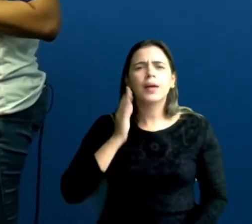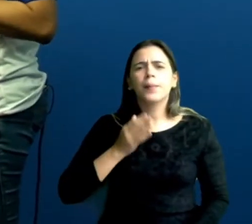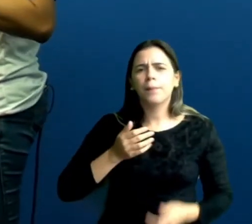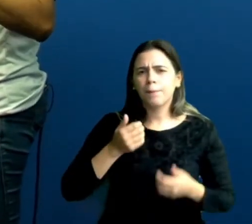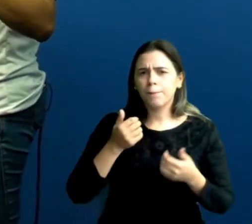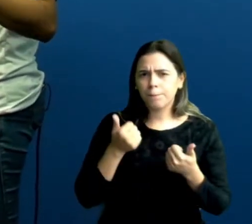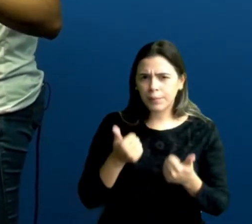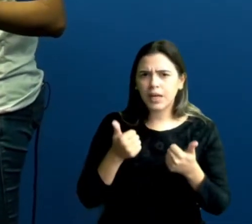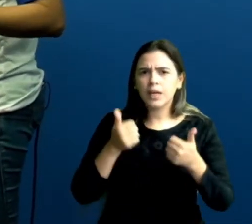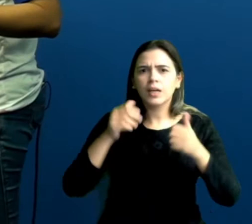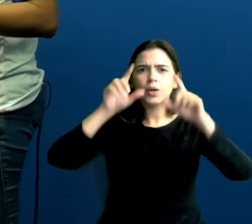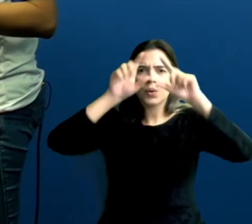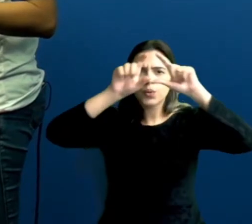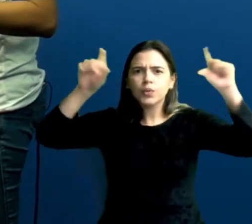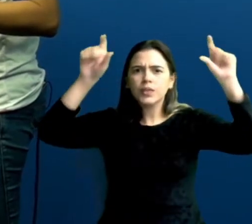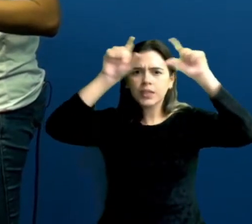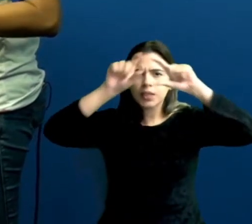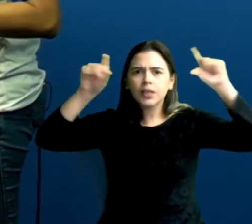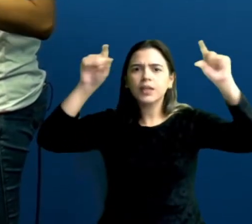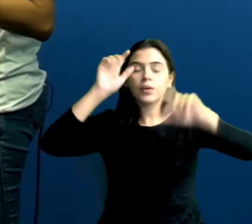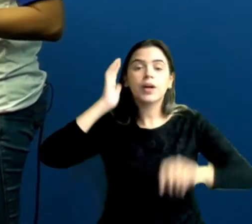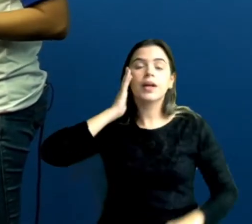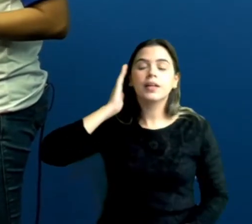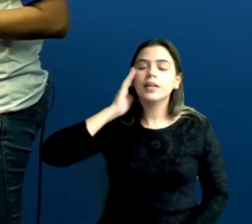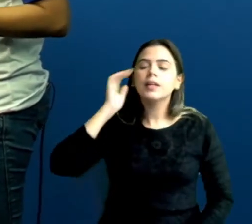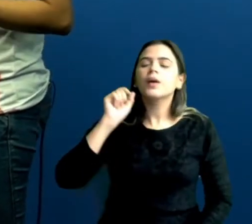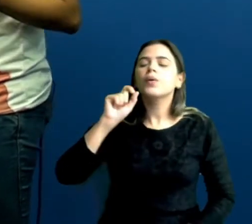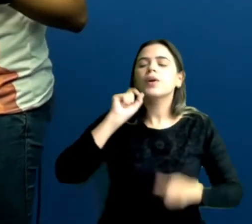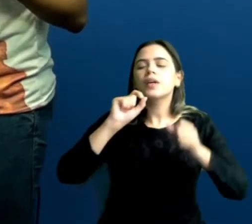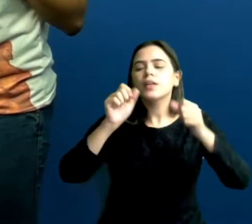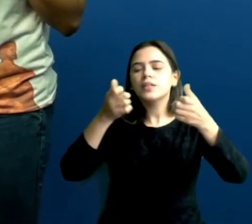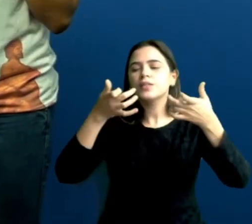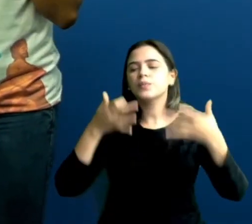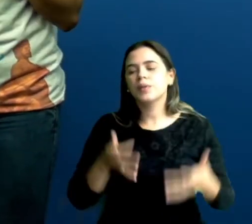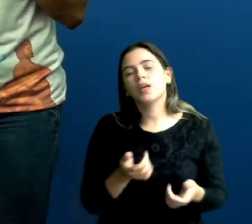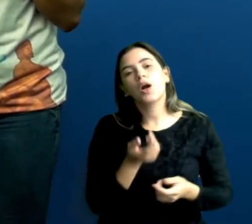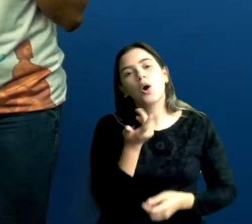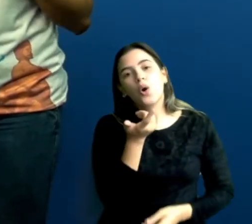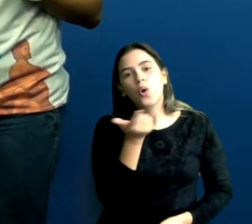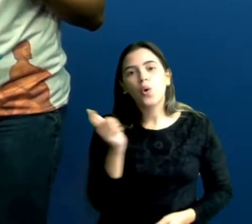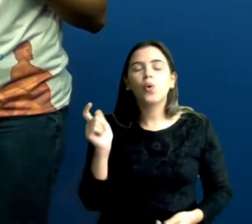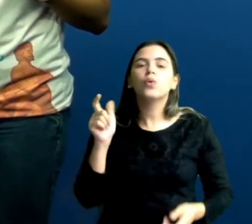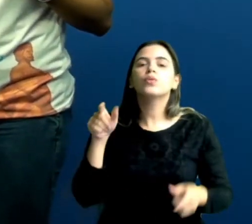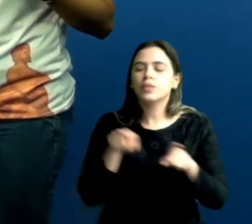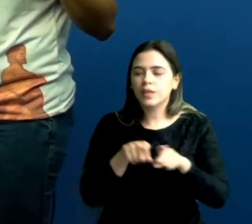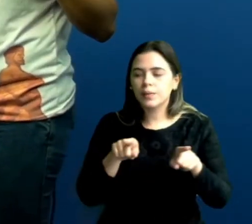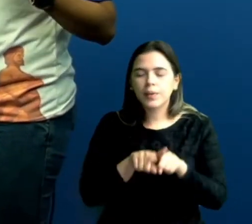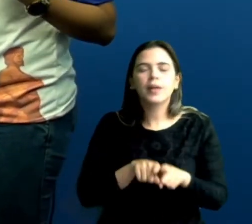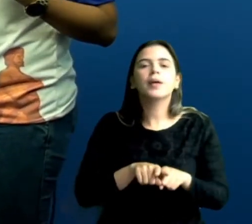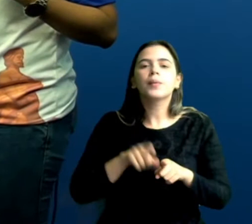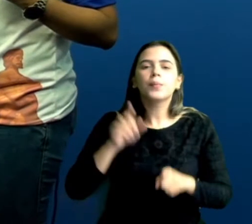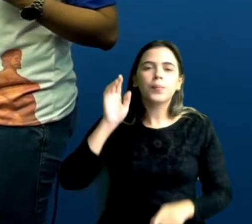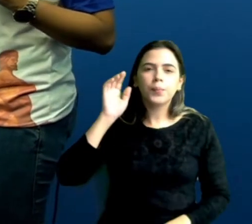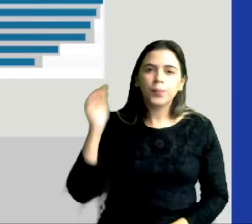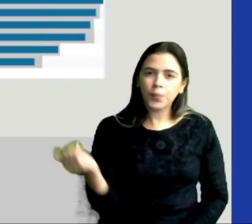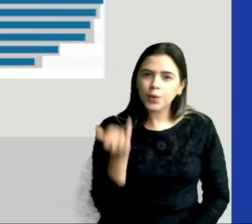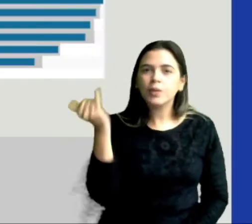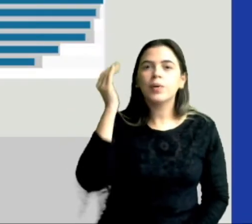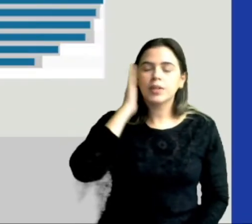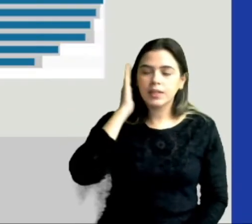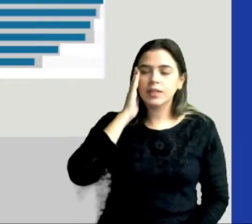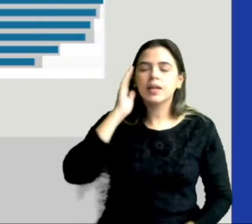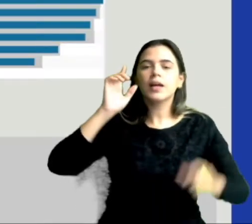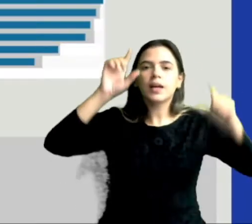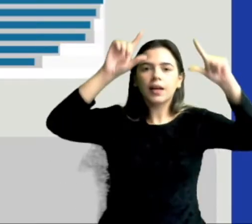vai fazer você entender o que o gráfico diz. Outro gráfico muito importante de a gente entender é esse aqui. O